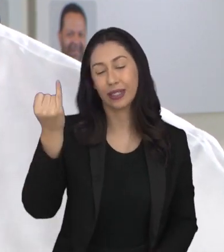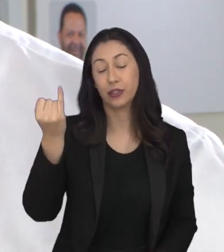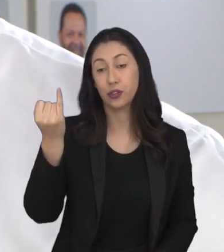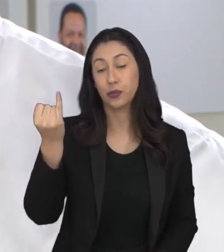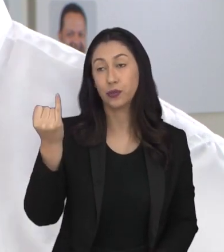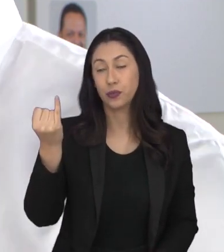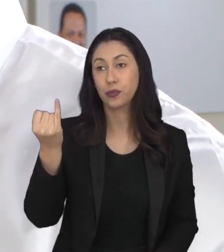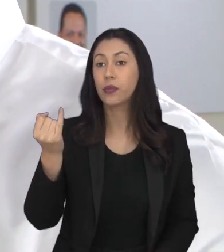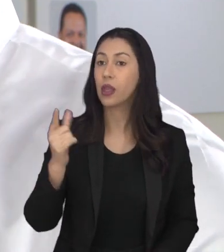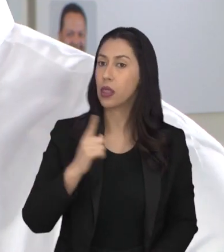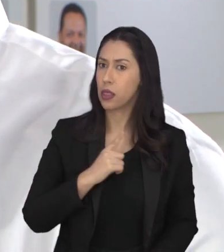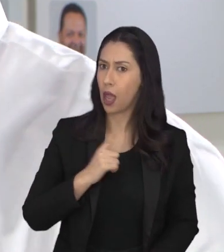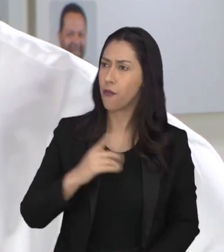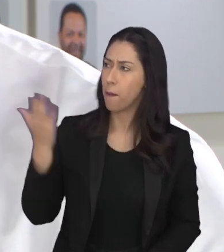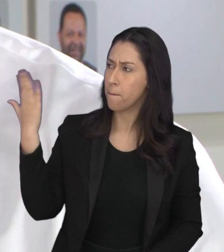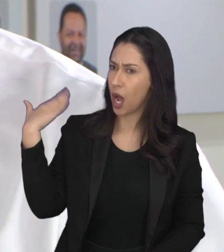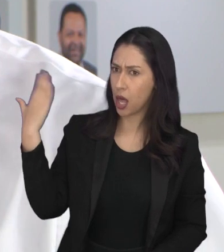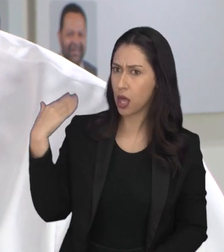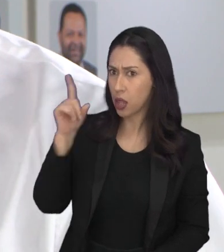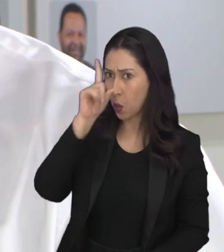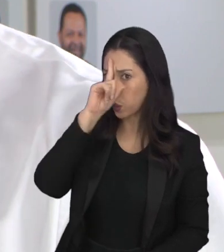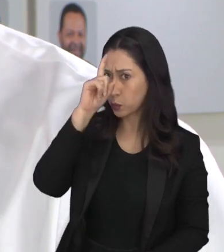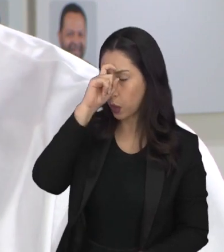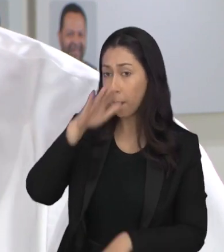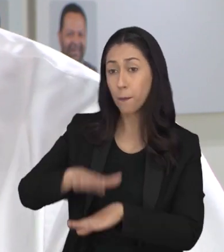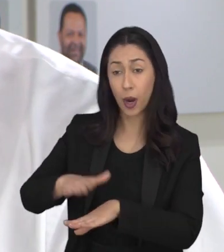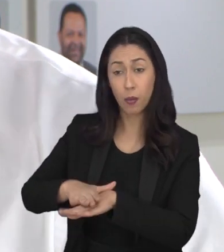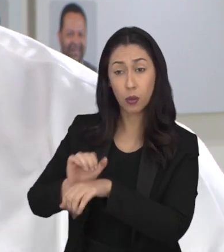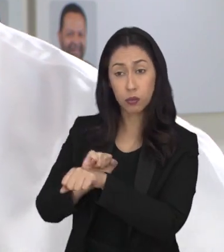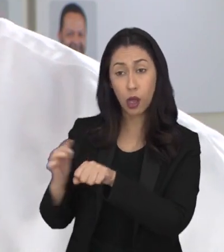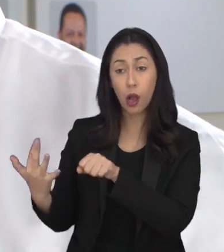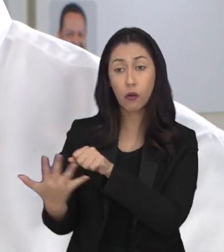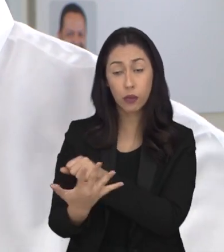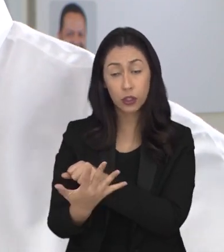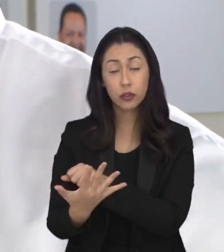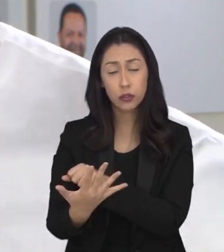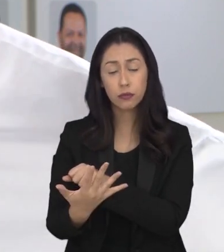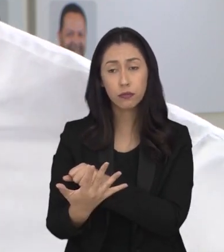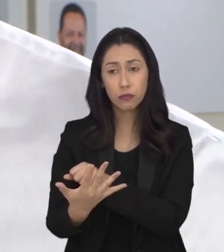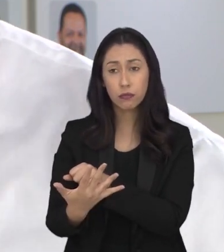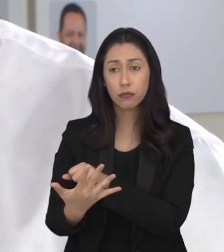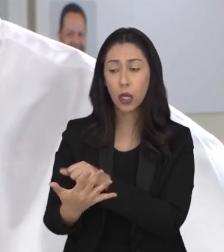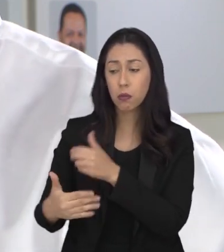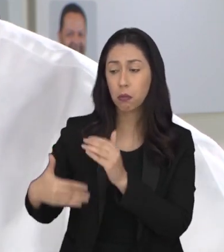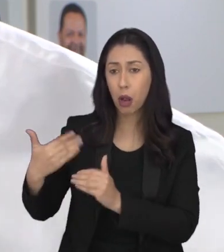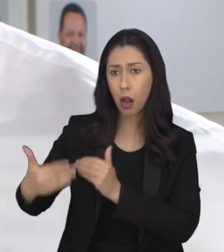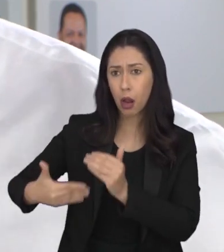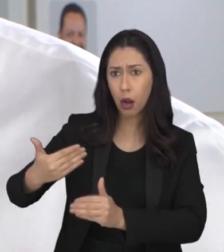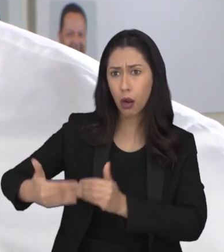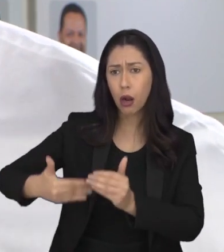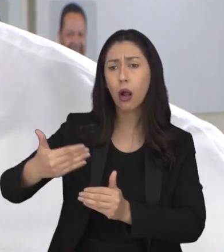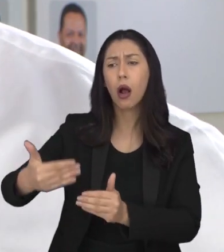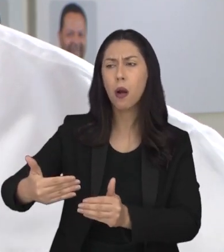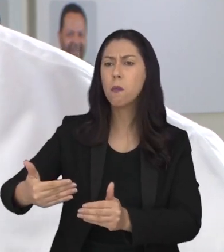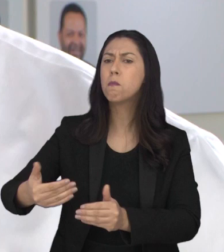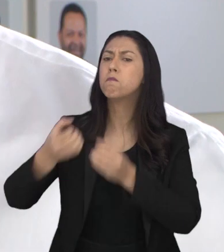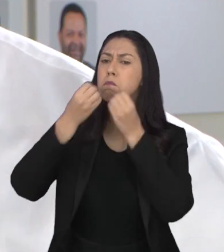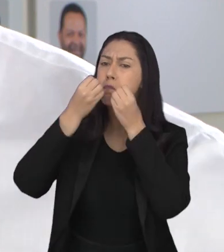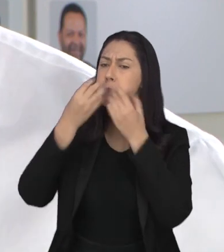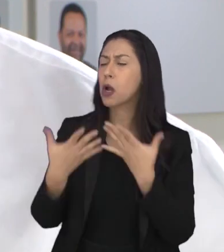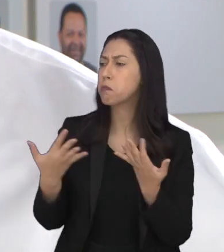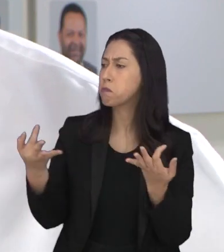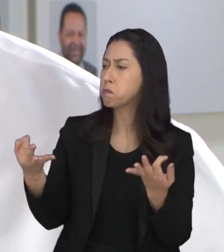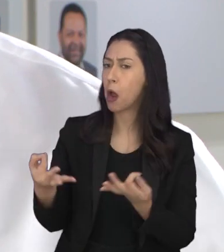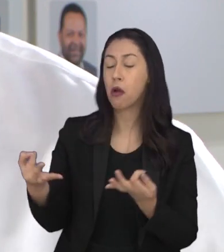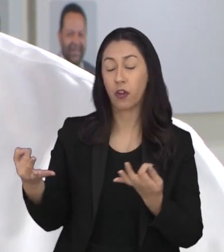importante, né, nós tivemos o hospital de retaguarda, na Covid, né, que teve ali o seu funcionamento, o pleno funcionamento e